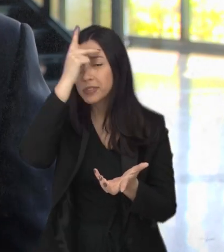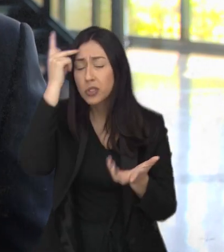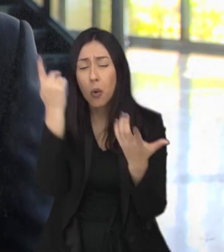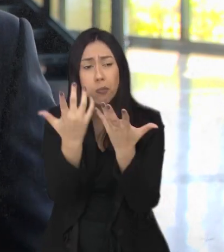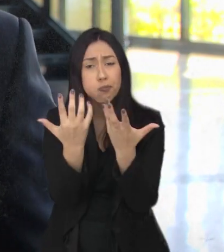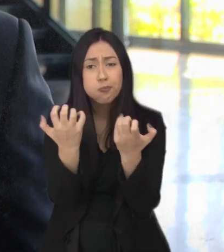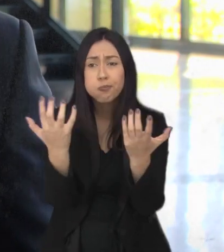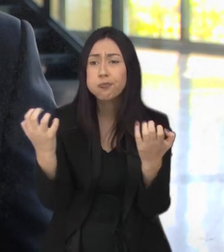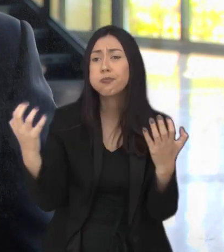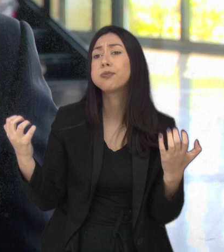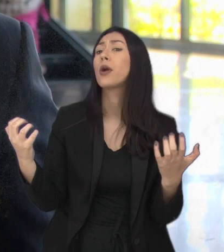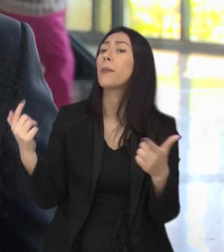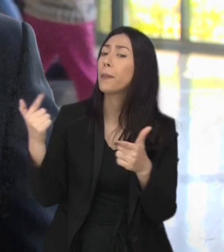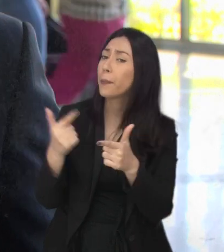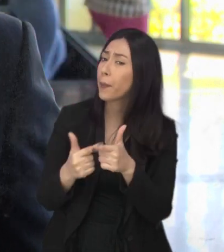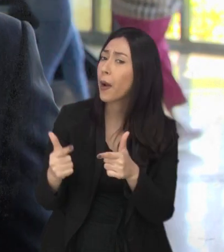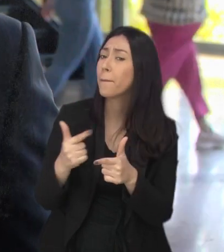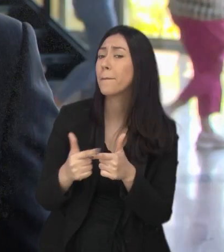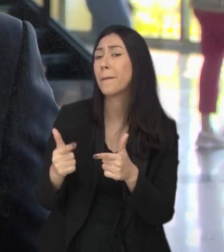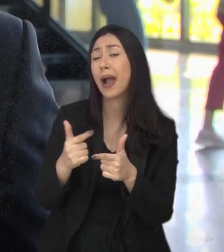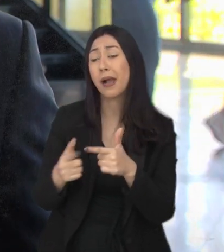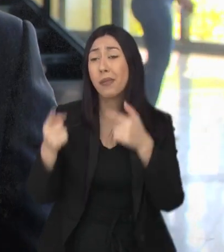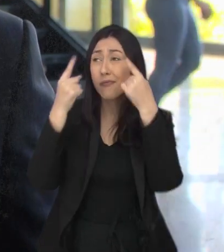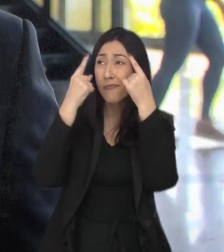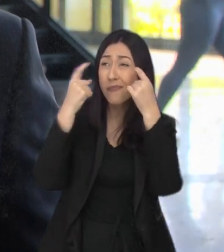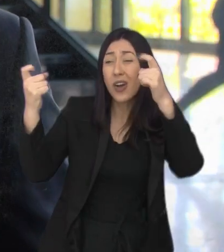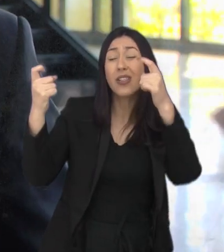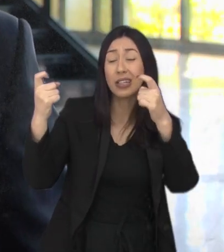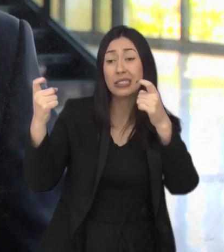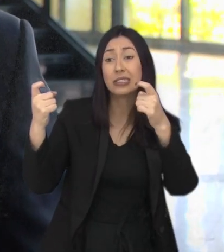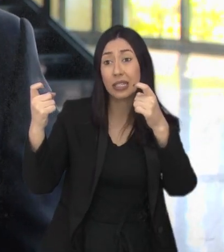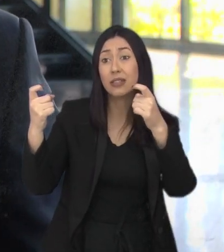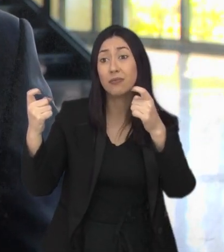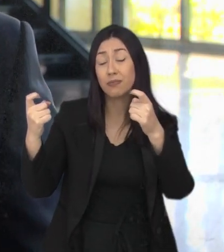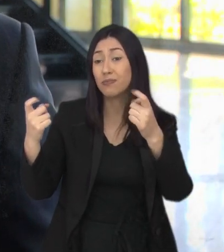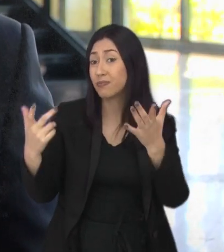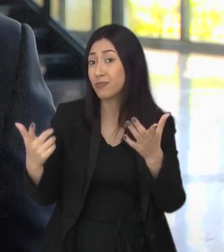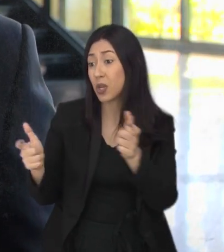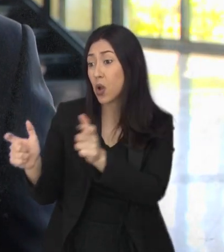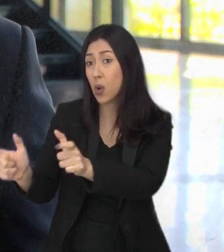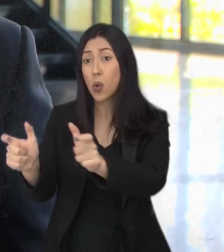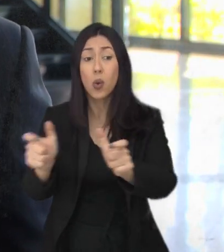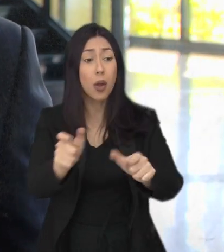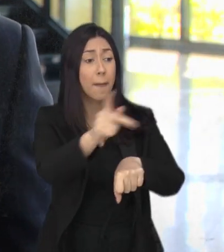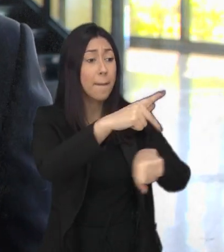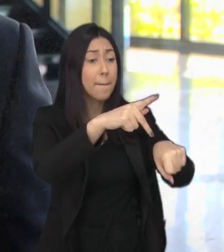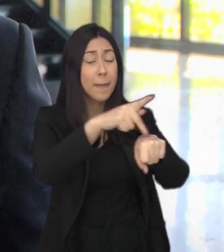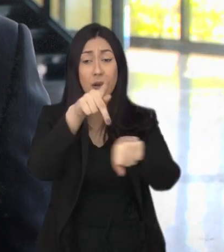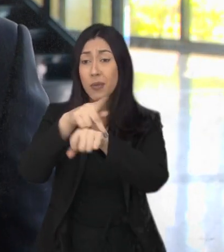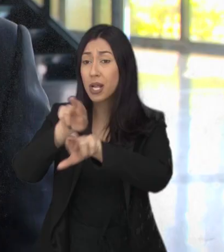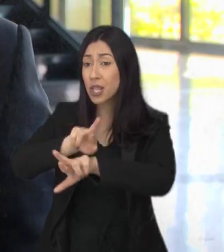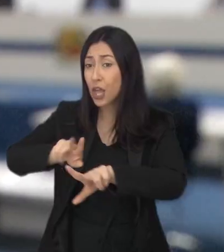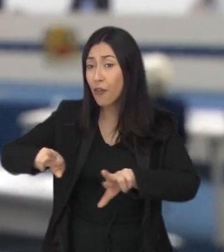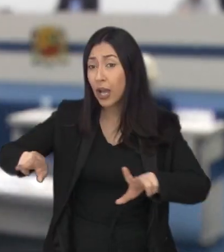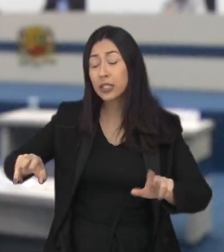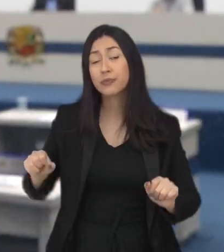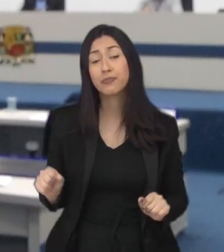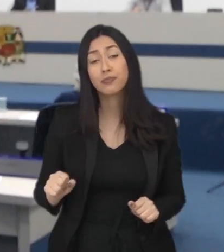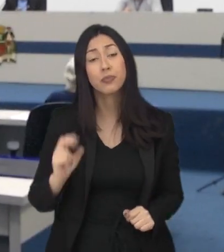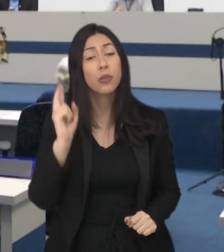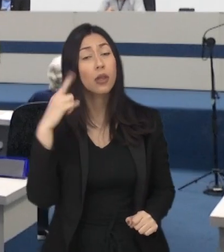gente passando necessidade, violência civil instalada em diversos países do mundo.